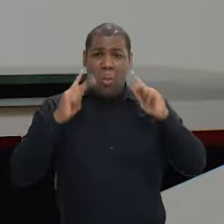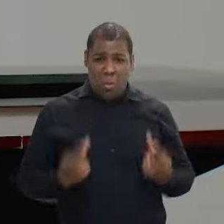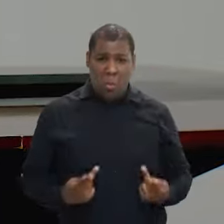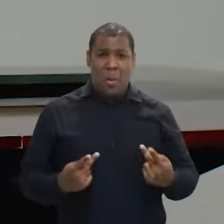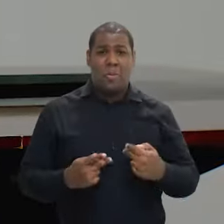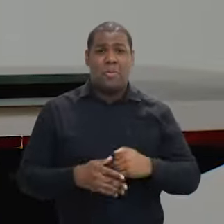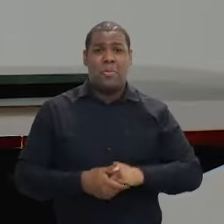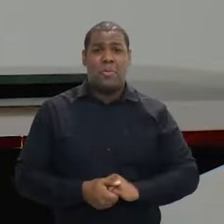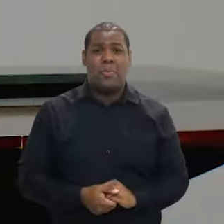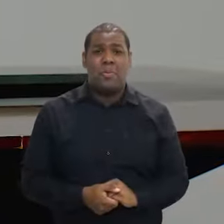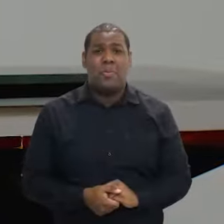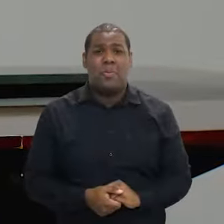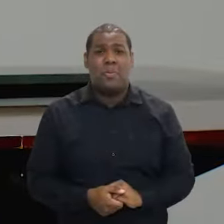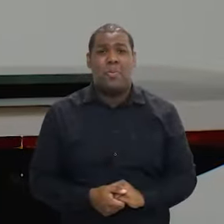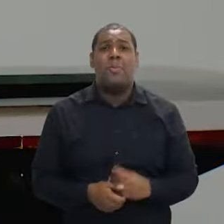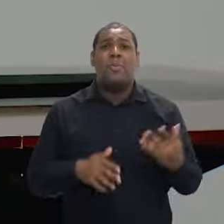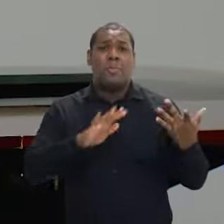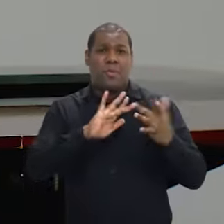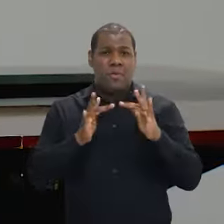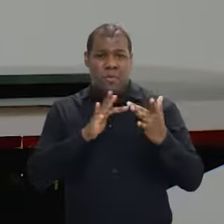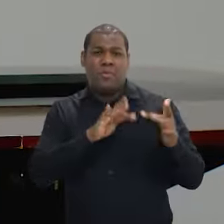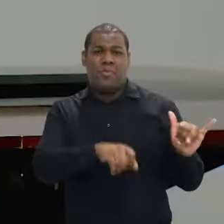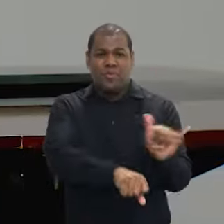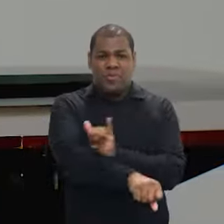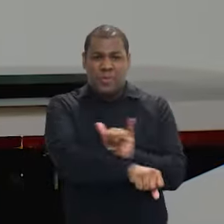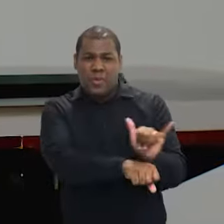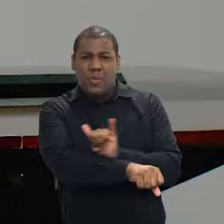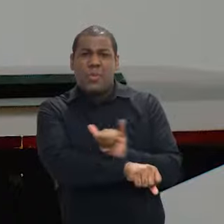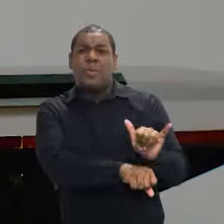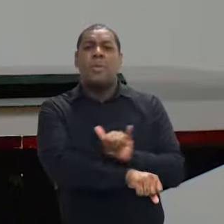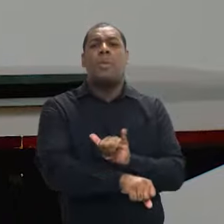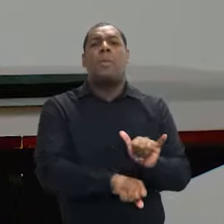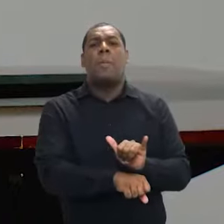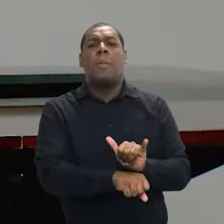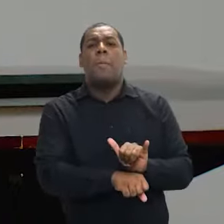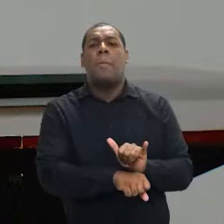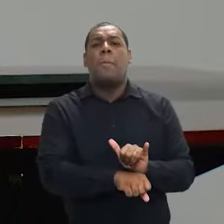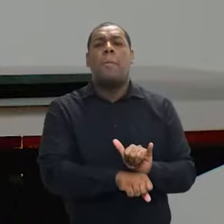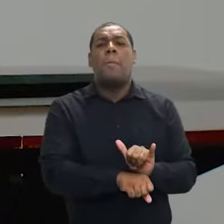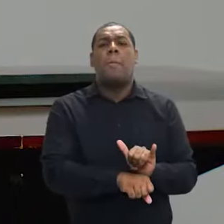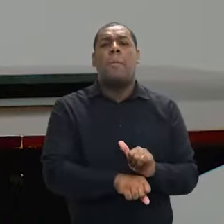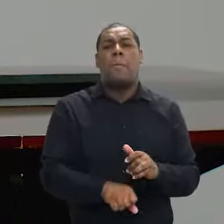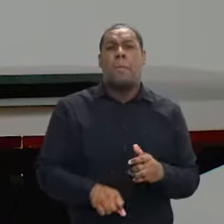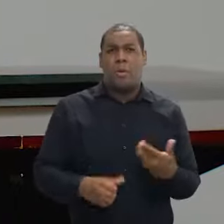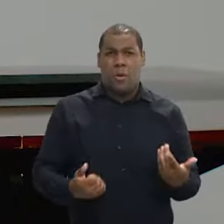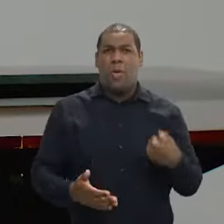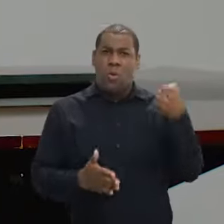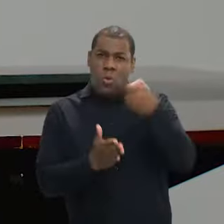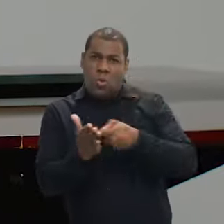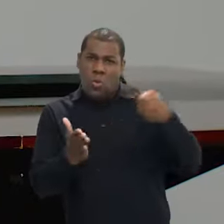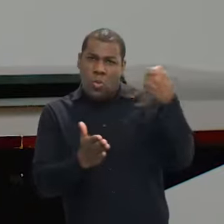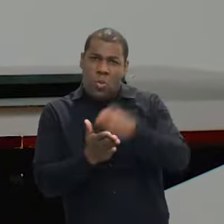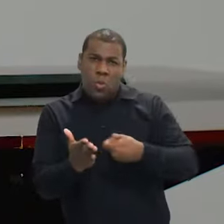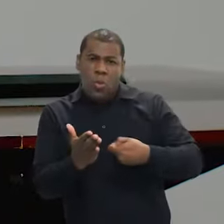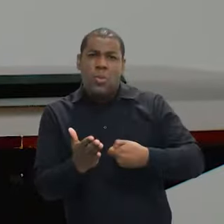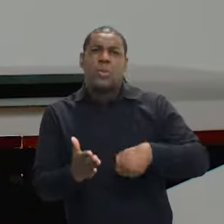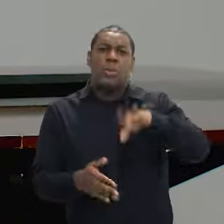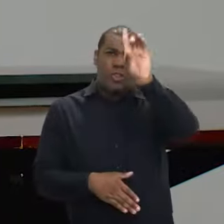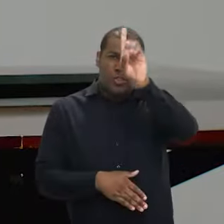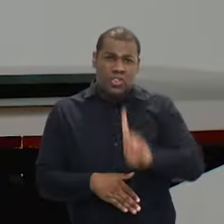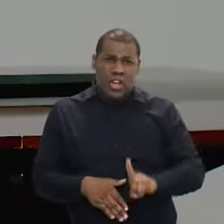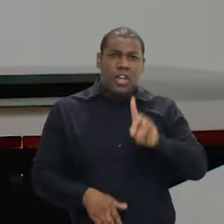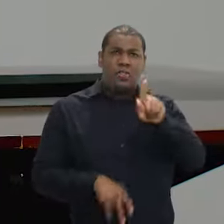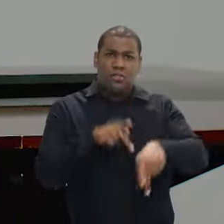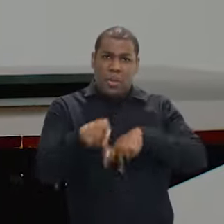direitos humanos, né? Com ações coletivas, para especificamente tutelar direitos